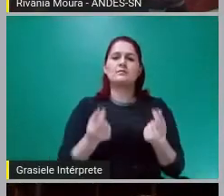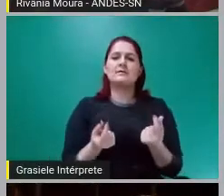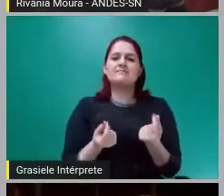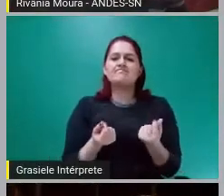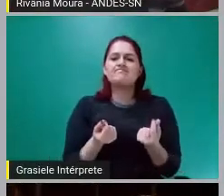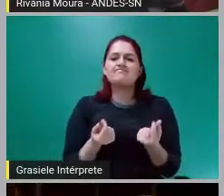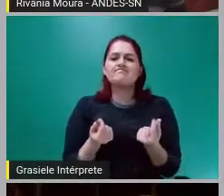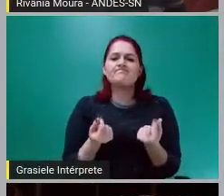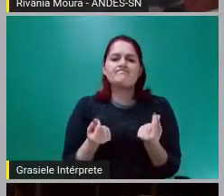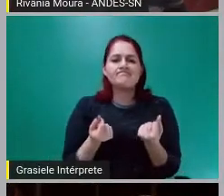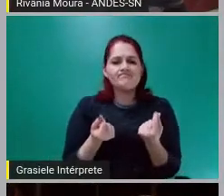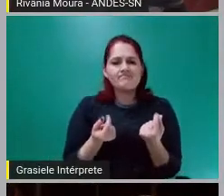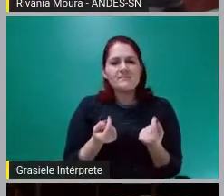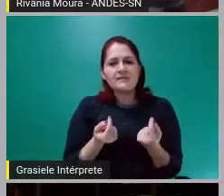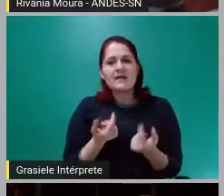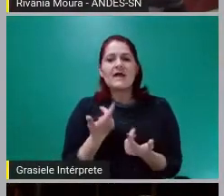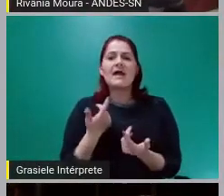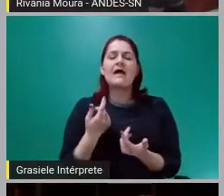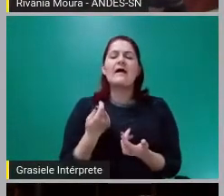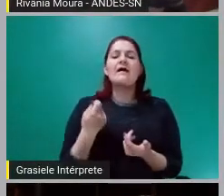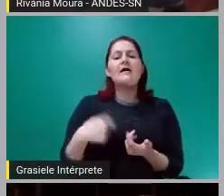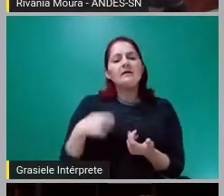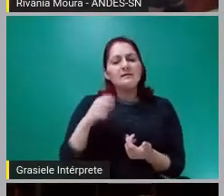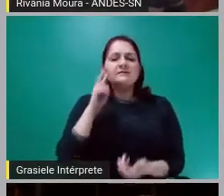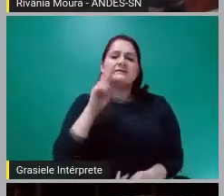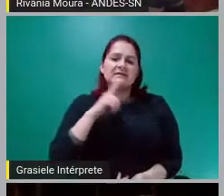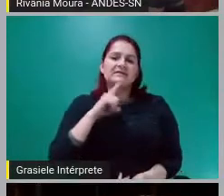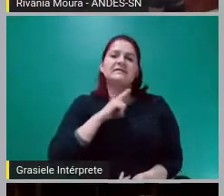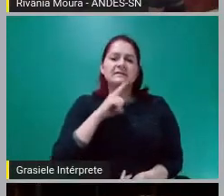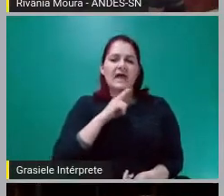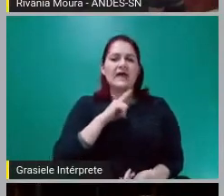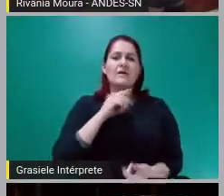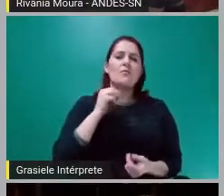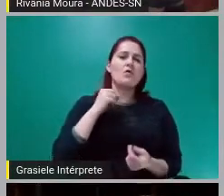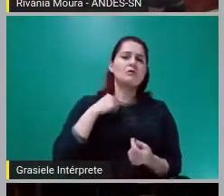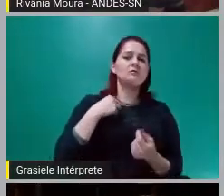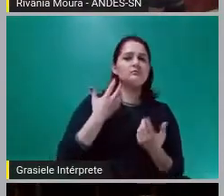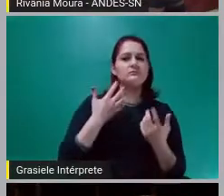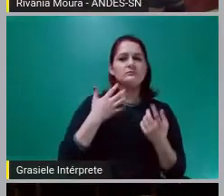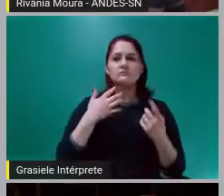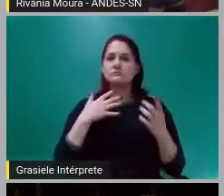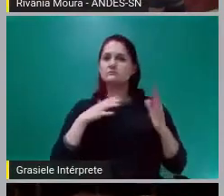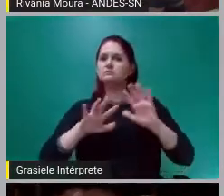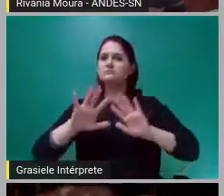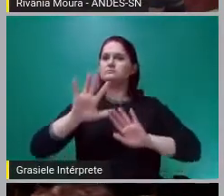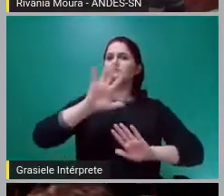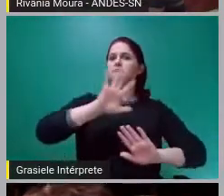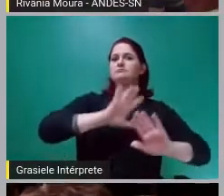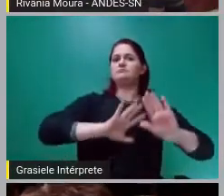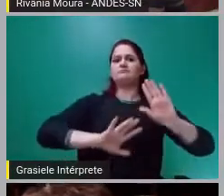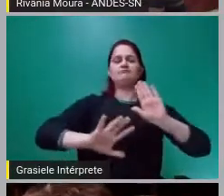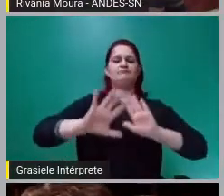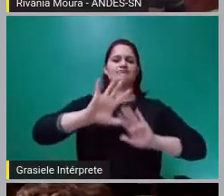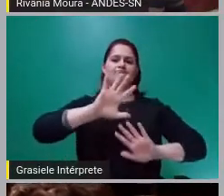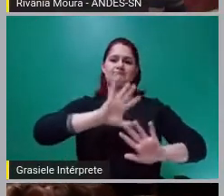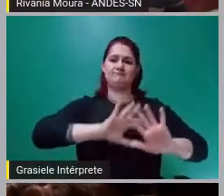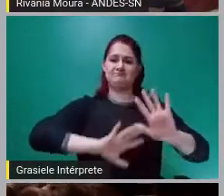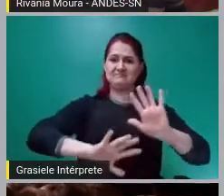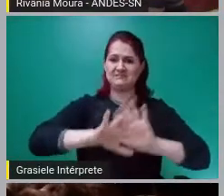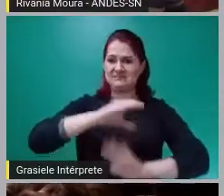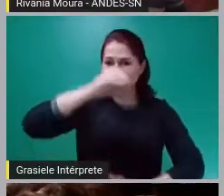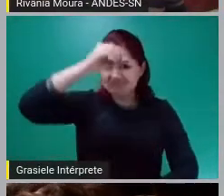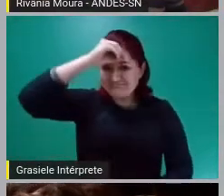mistério, de muita mistificação. Então, as pessoas falam, meu Deus do céu, agora é que é a coisa, agora é que eu não vou entender nada.